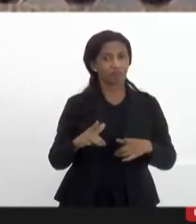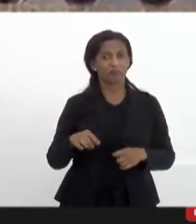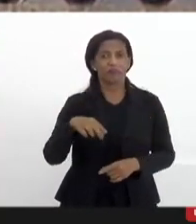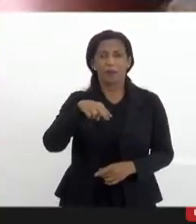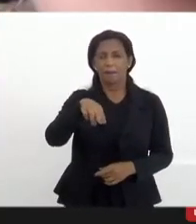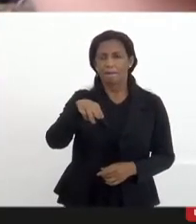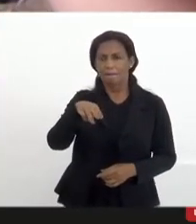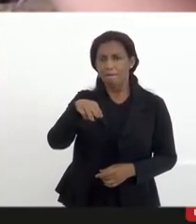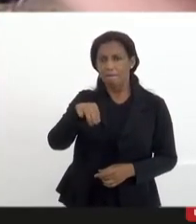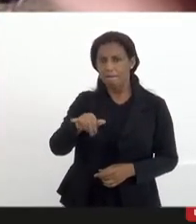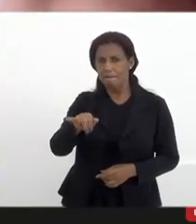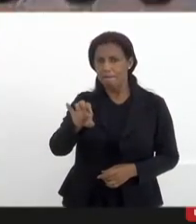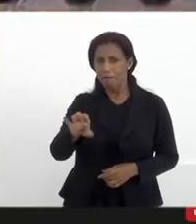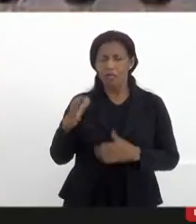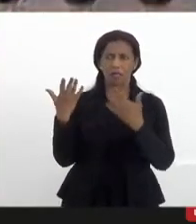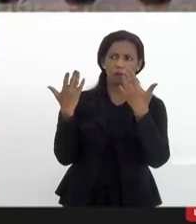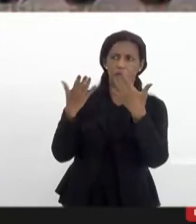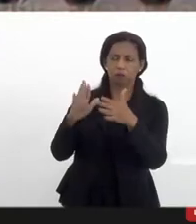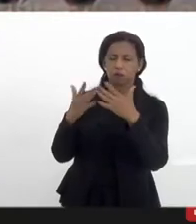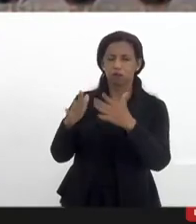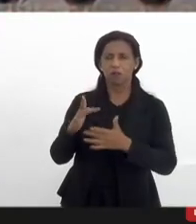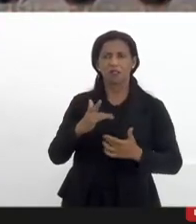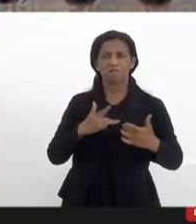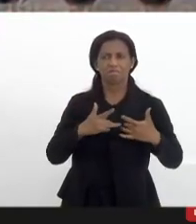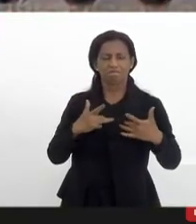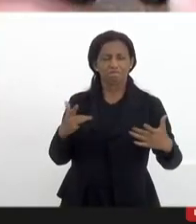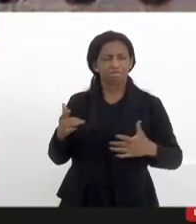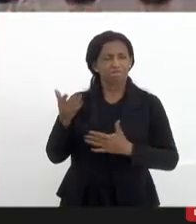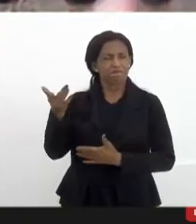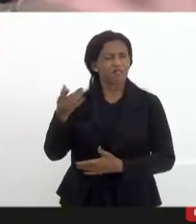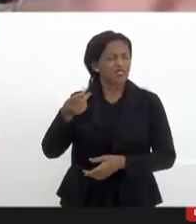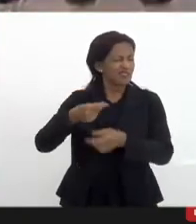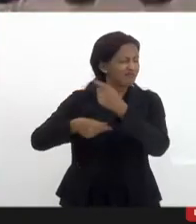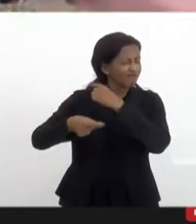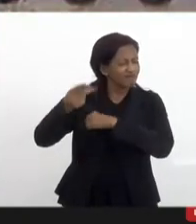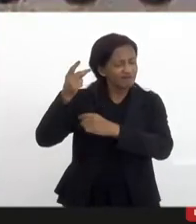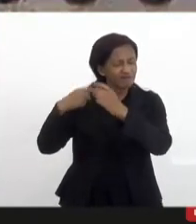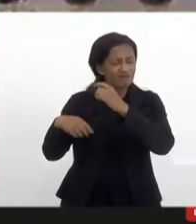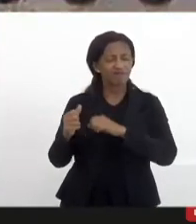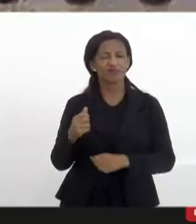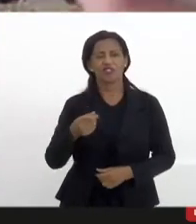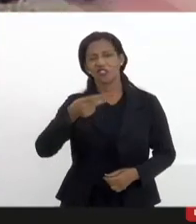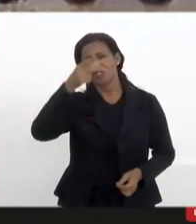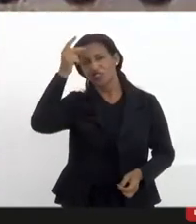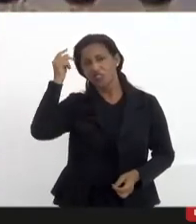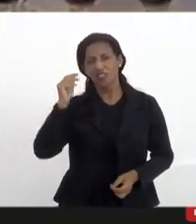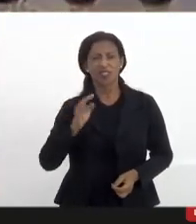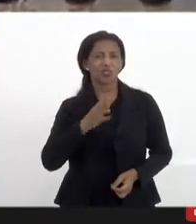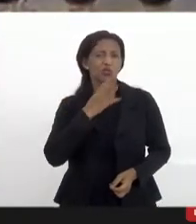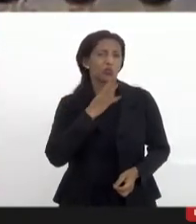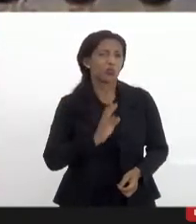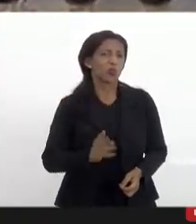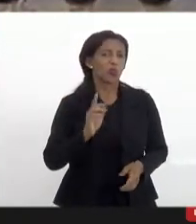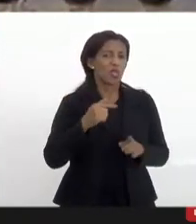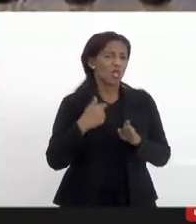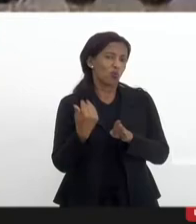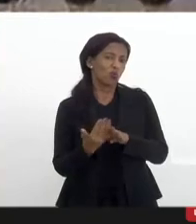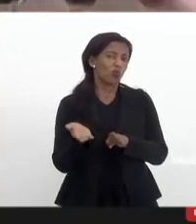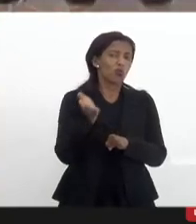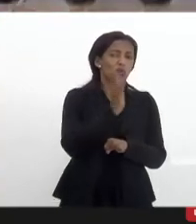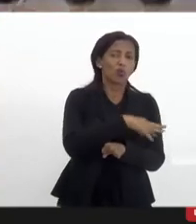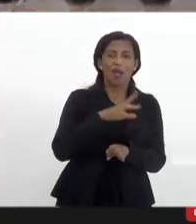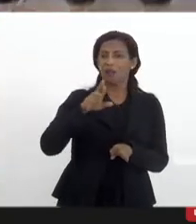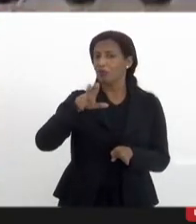Mink por isso alguém que tem essa sensibilidade já desde antes a gente conhecia quando eu estava do outro lado